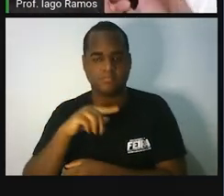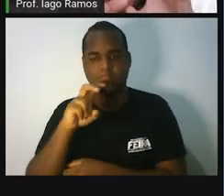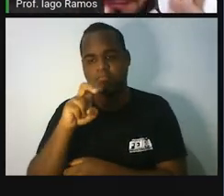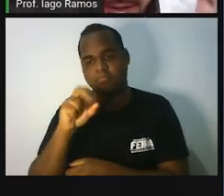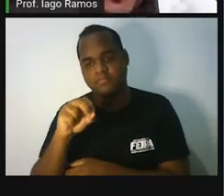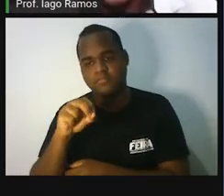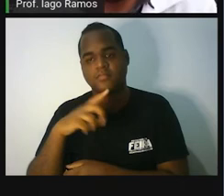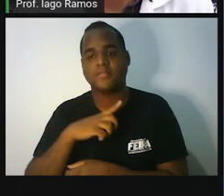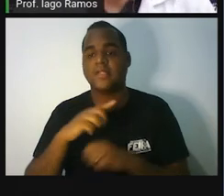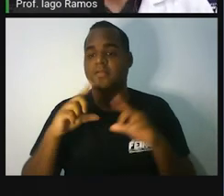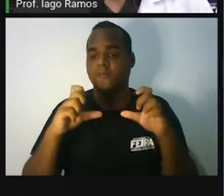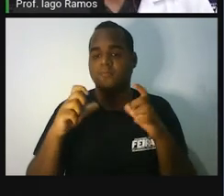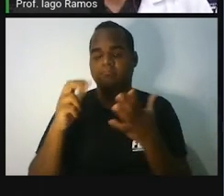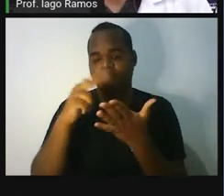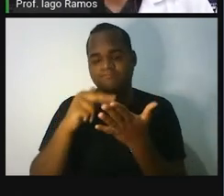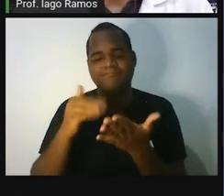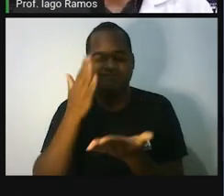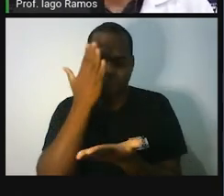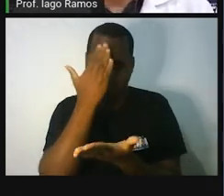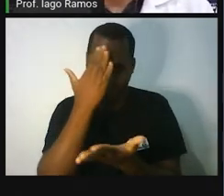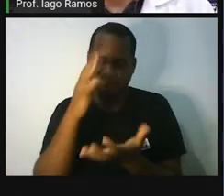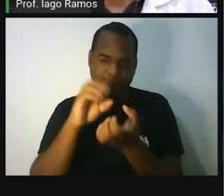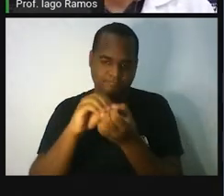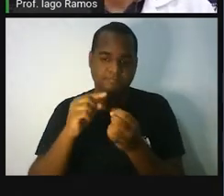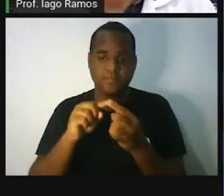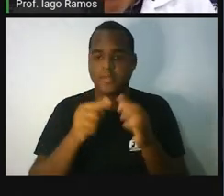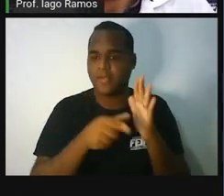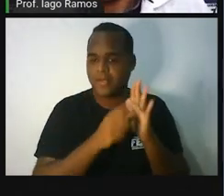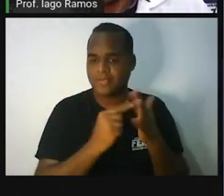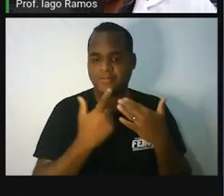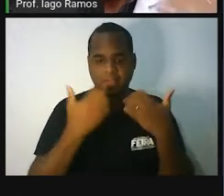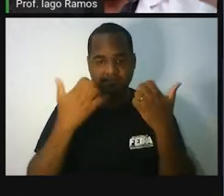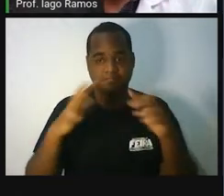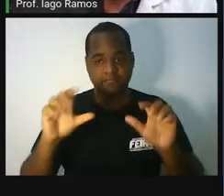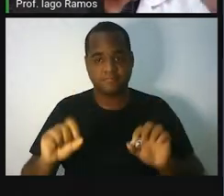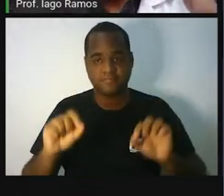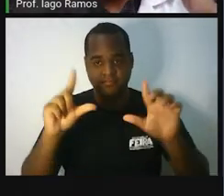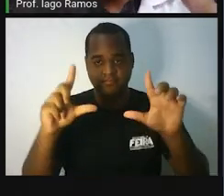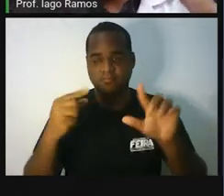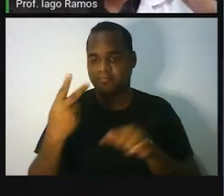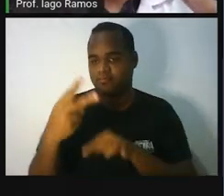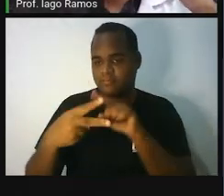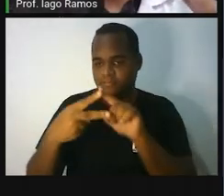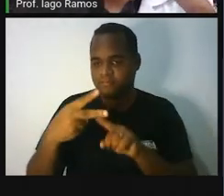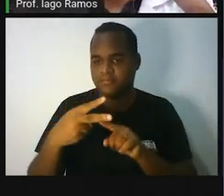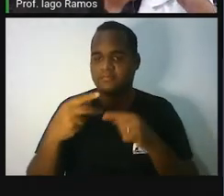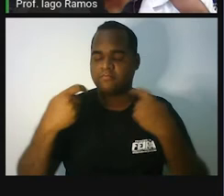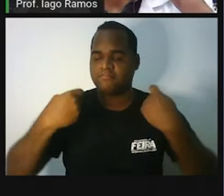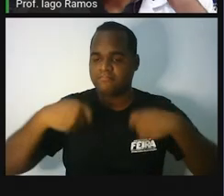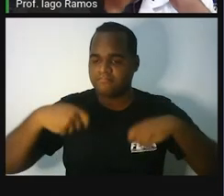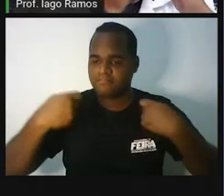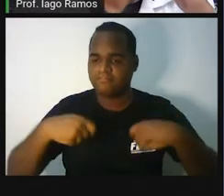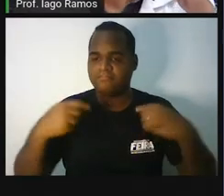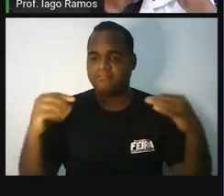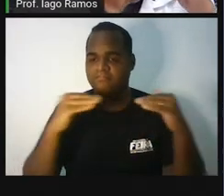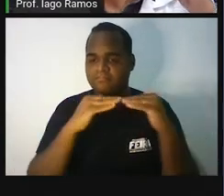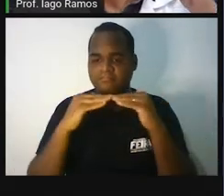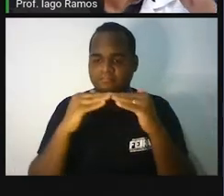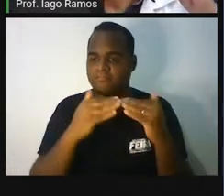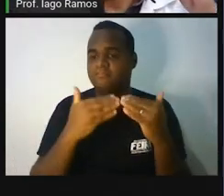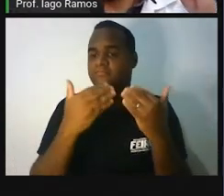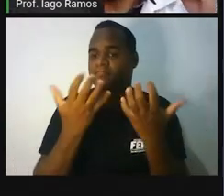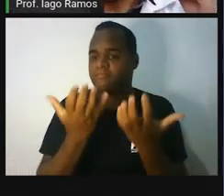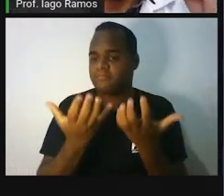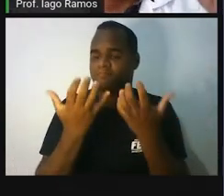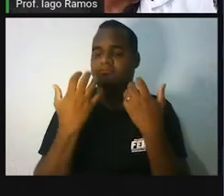mesma imagem que eu mostrei para você há poucos instantes atrás. Se os dois pratos precisam estar equilibrados e de um